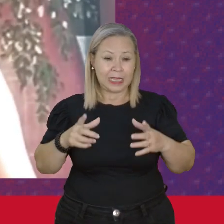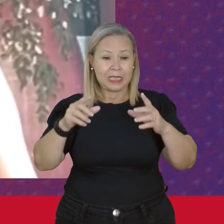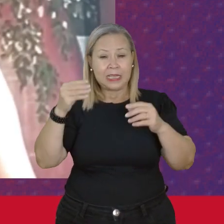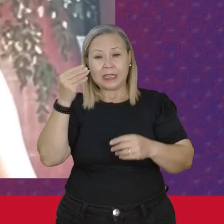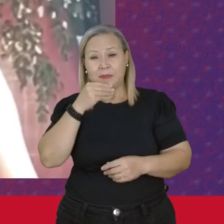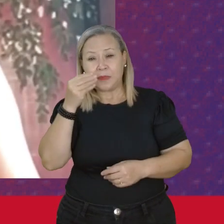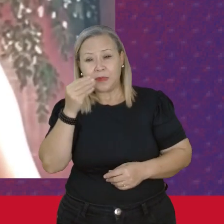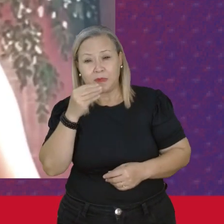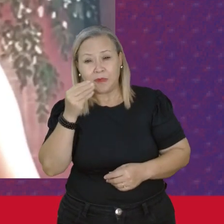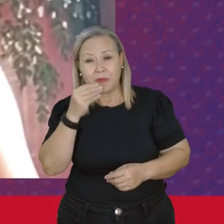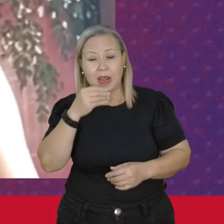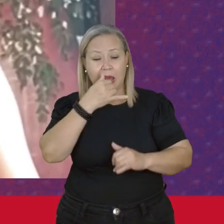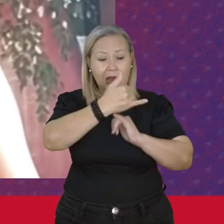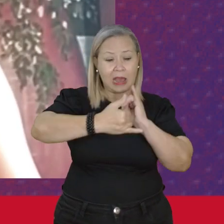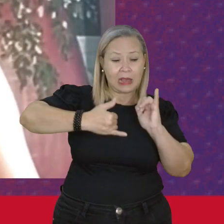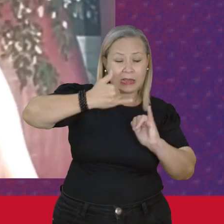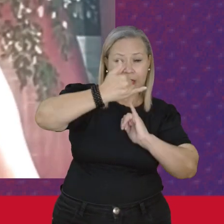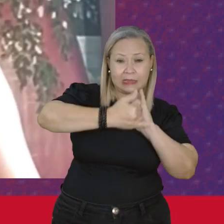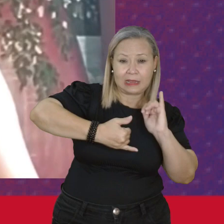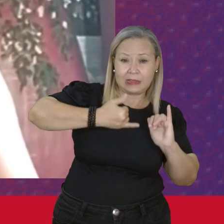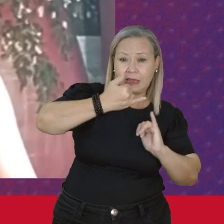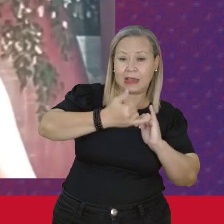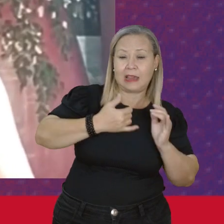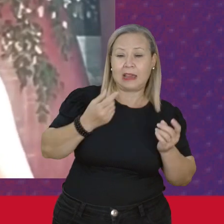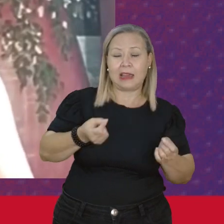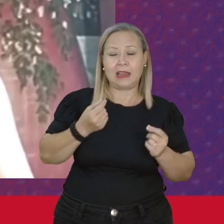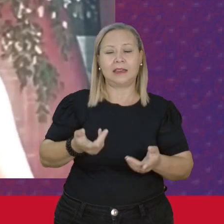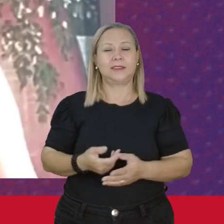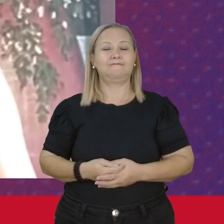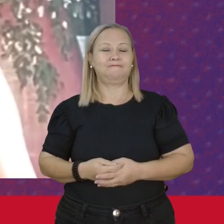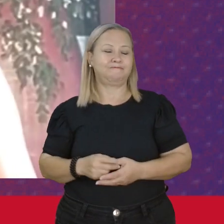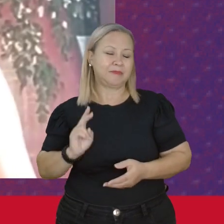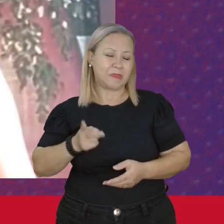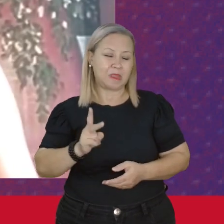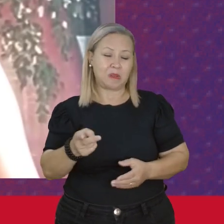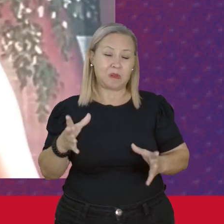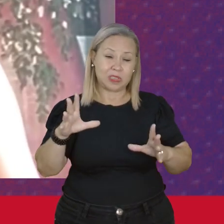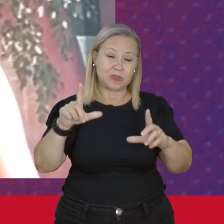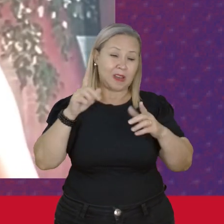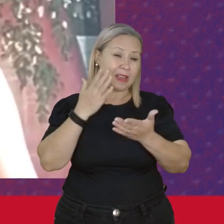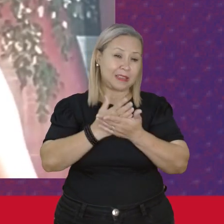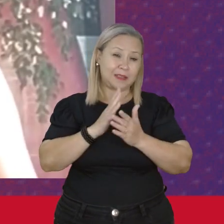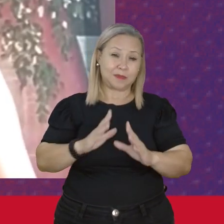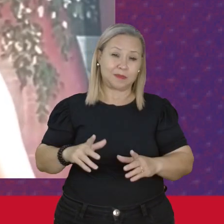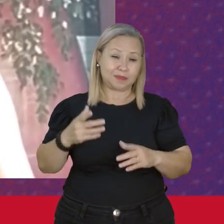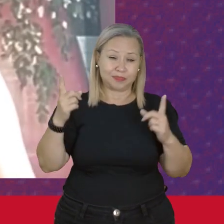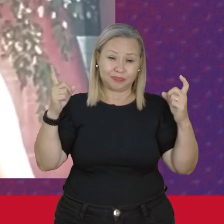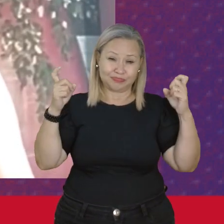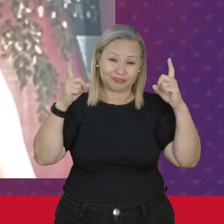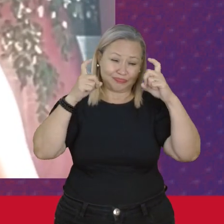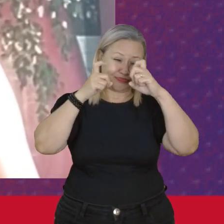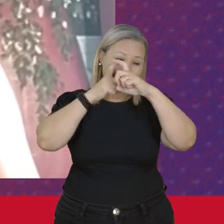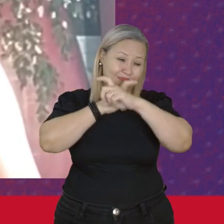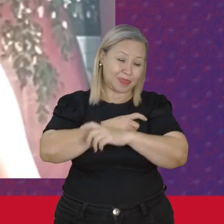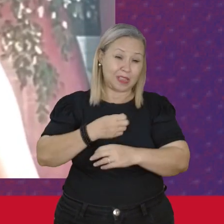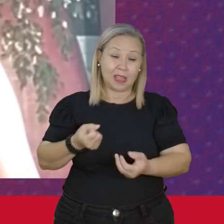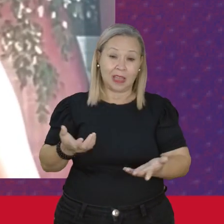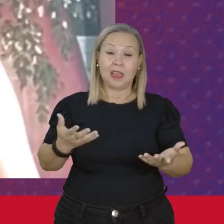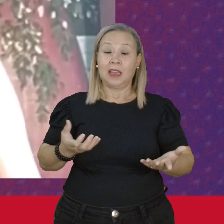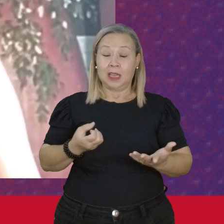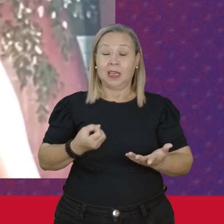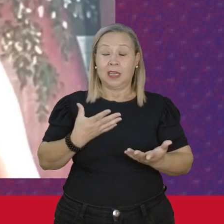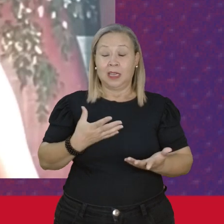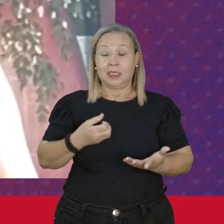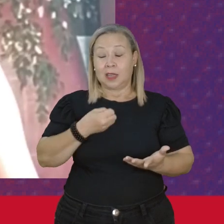segurava Para a gente continuar E concluir Enfim Então é uma graça Imensa Estar aqui com